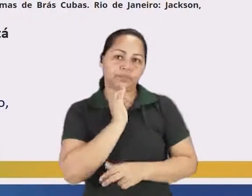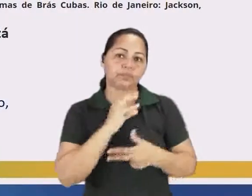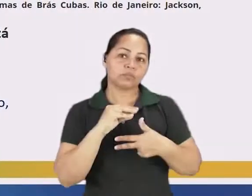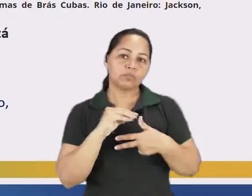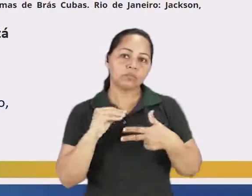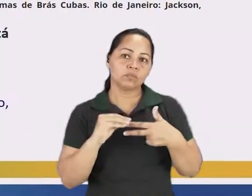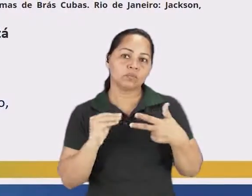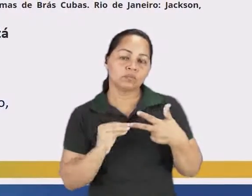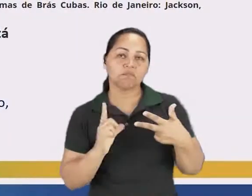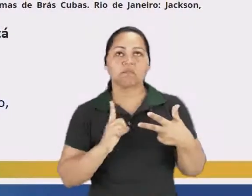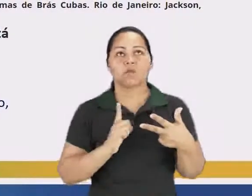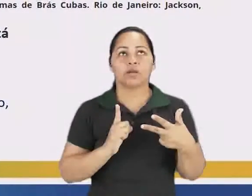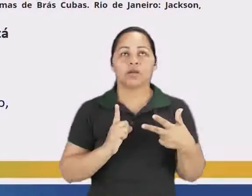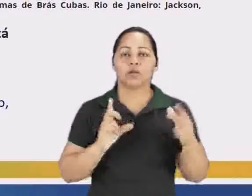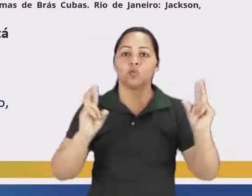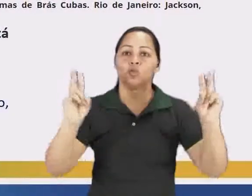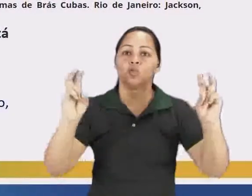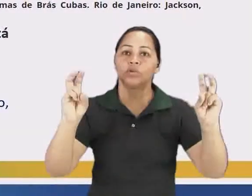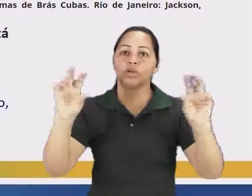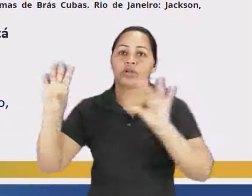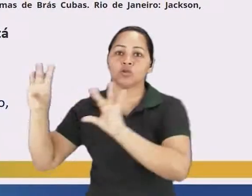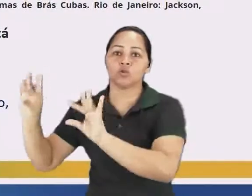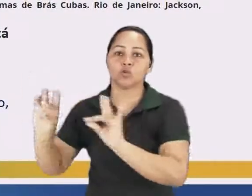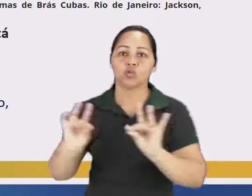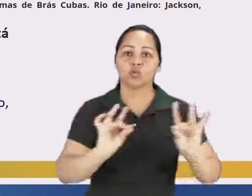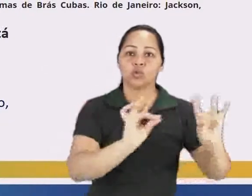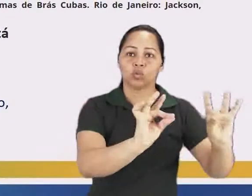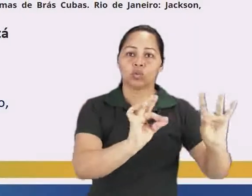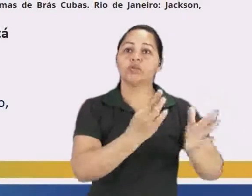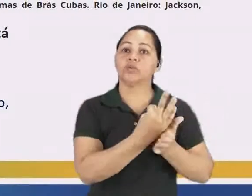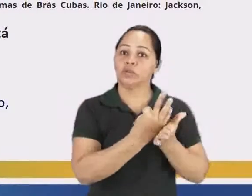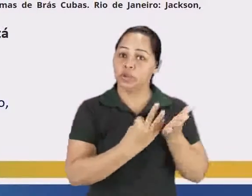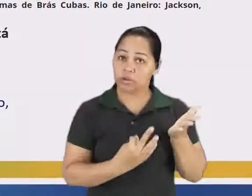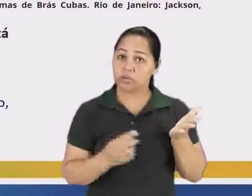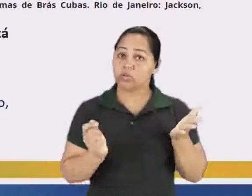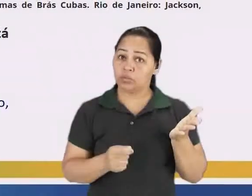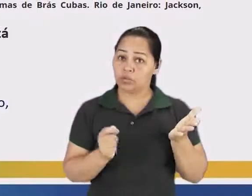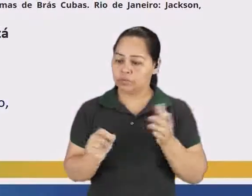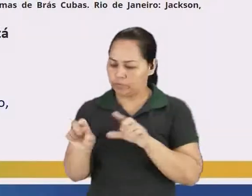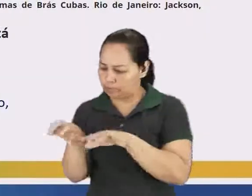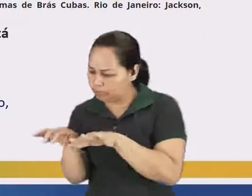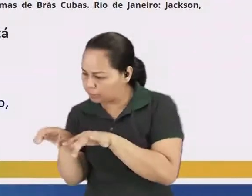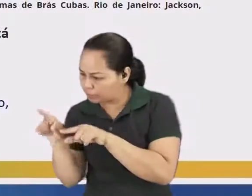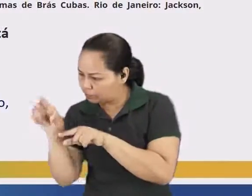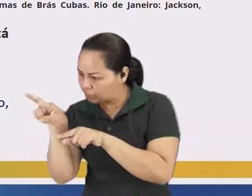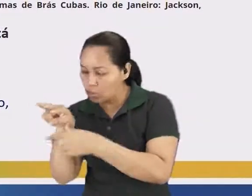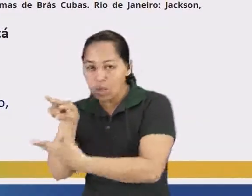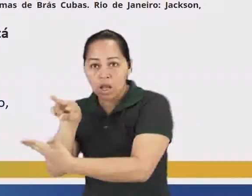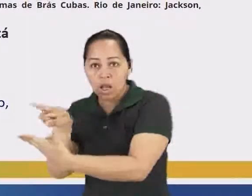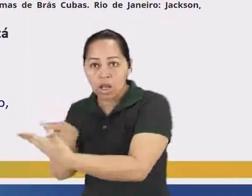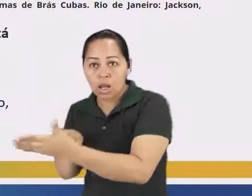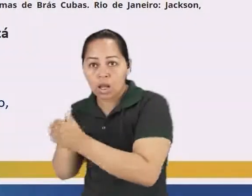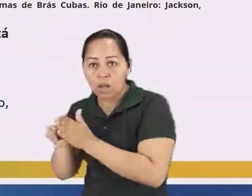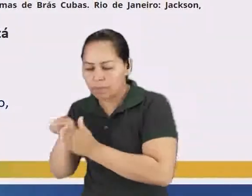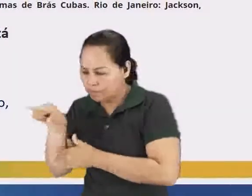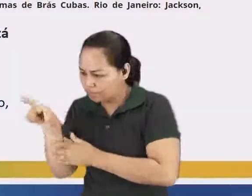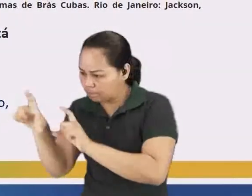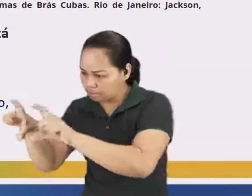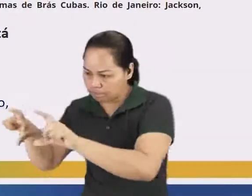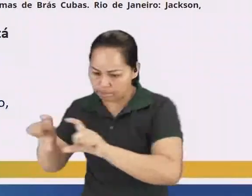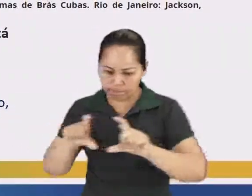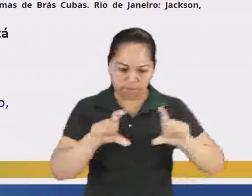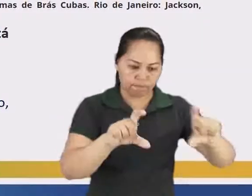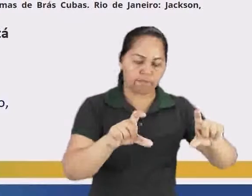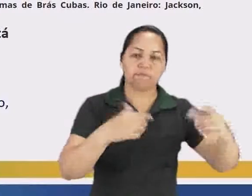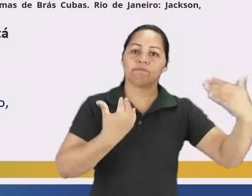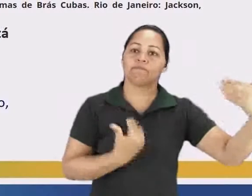Geralmente um trecho, um enunciado bem elaborado, para que você veja as características desses períodos nessas obras.